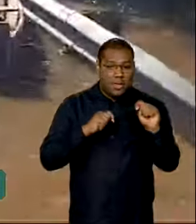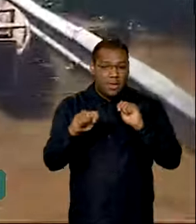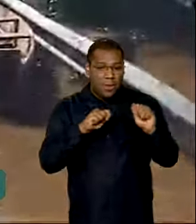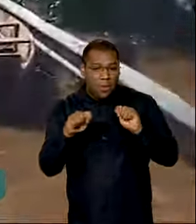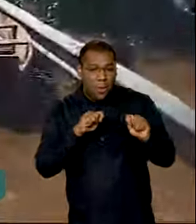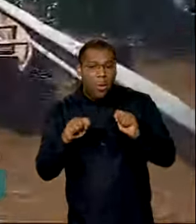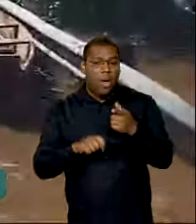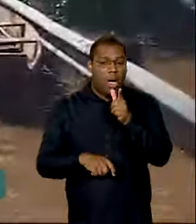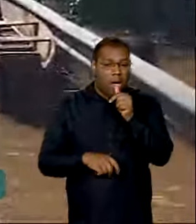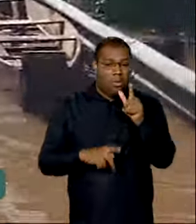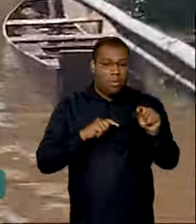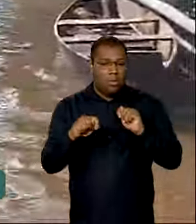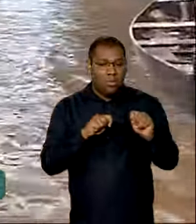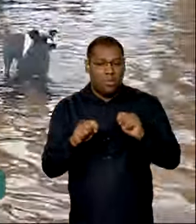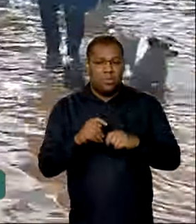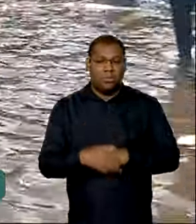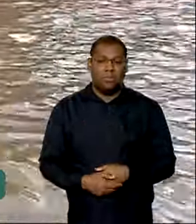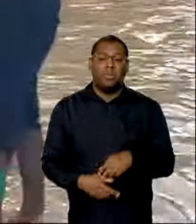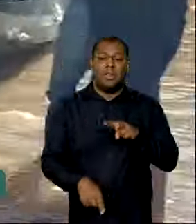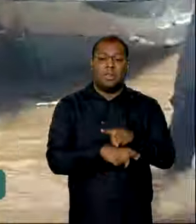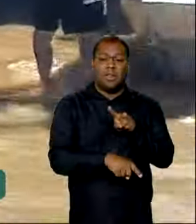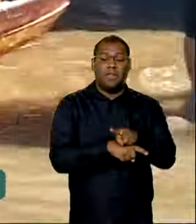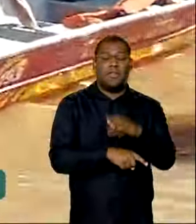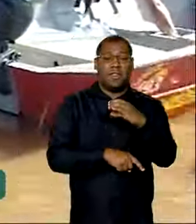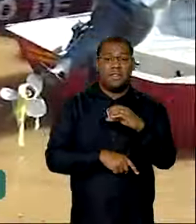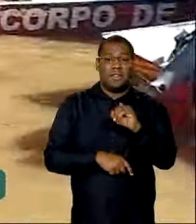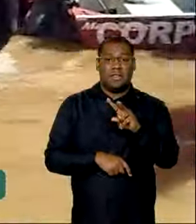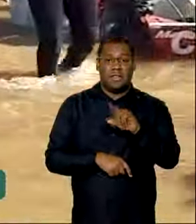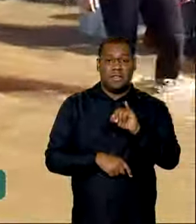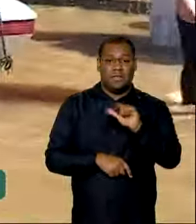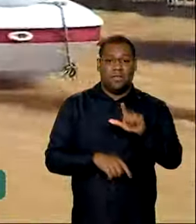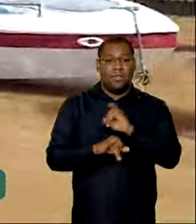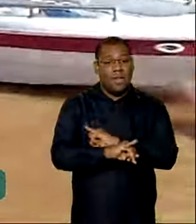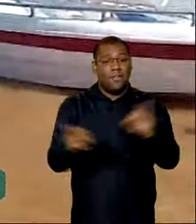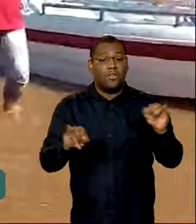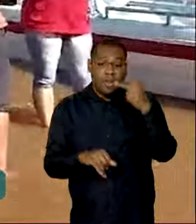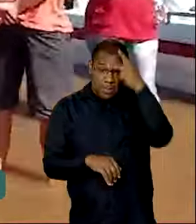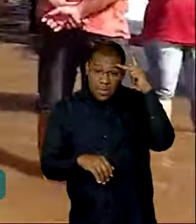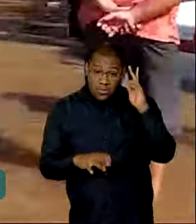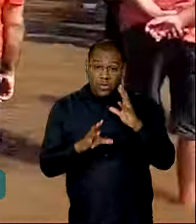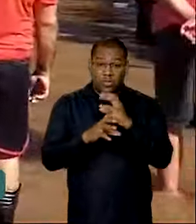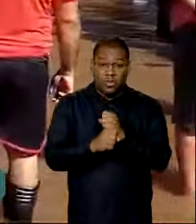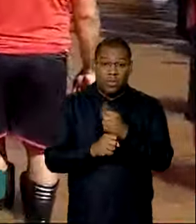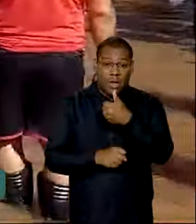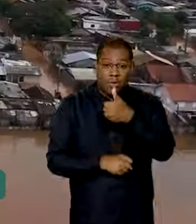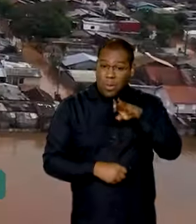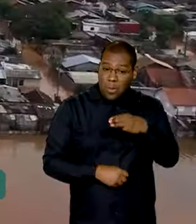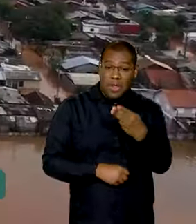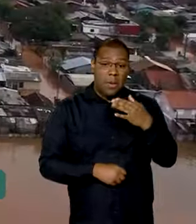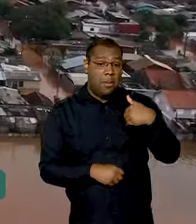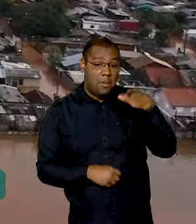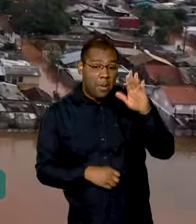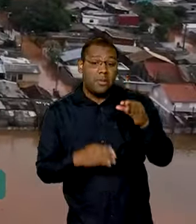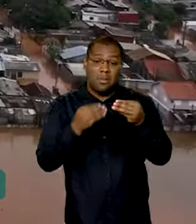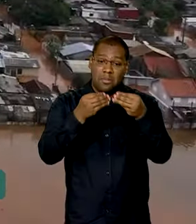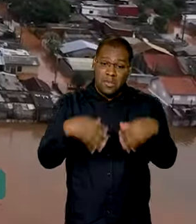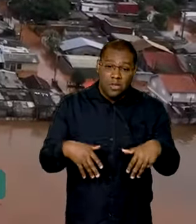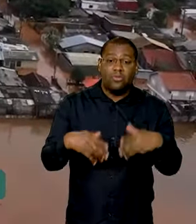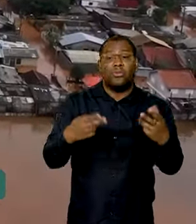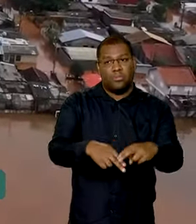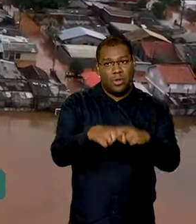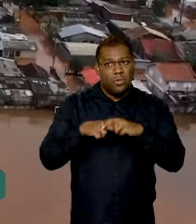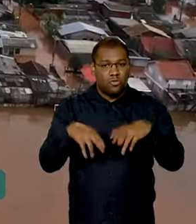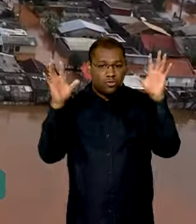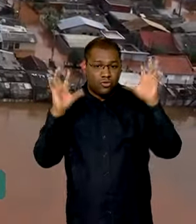Segundo o balanço da Defesa Civil, mais de 1 milhão e 100 mil pessoas foram afetadas pelas fortes chuvas do Rio